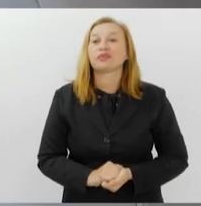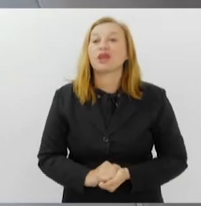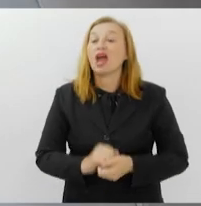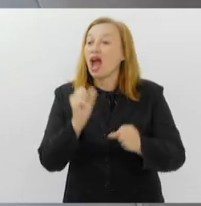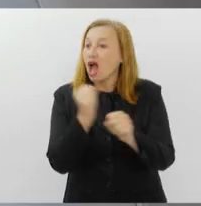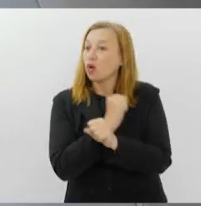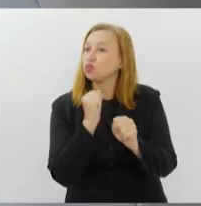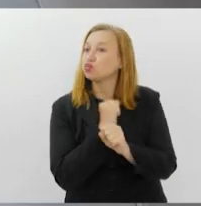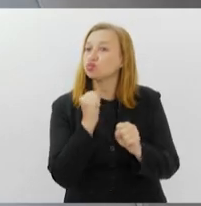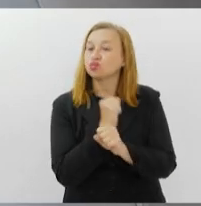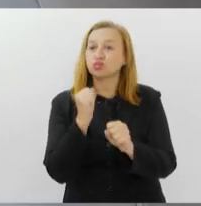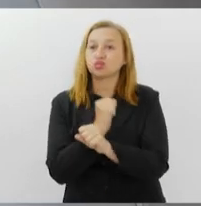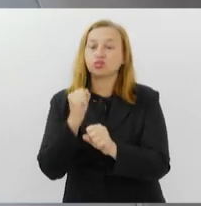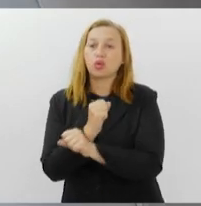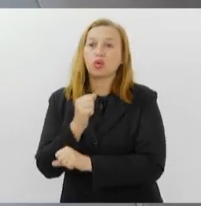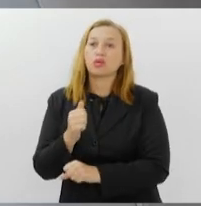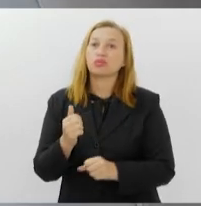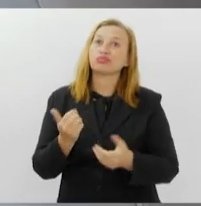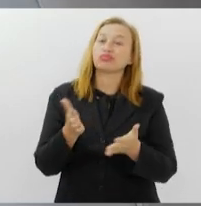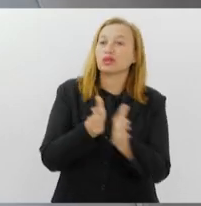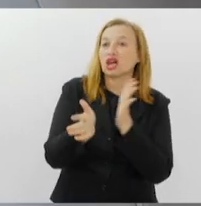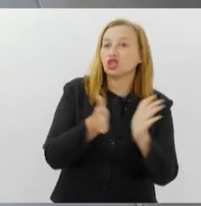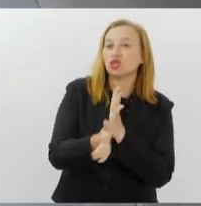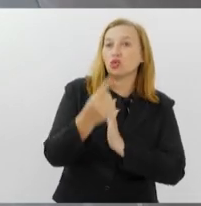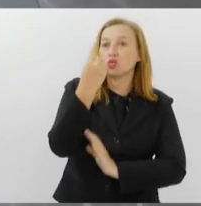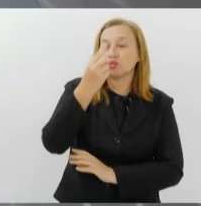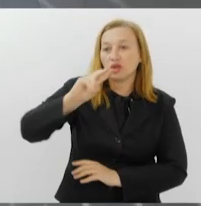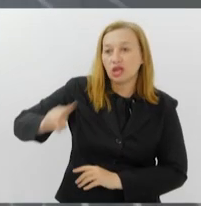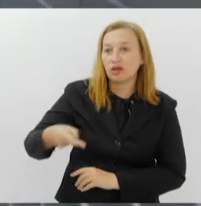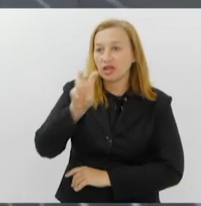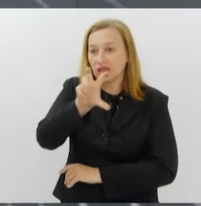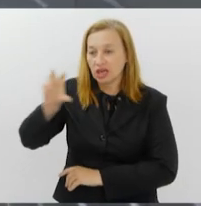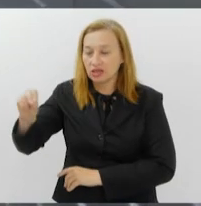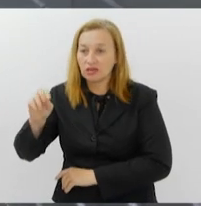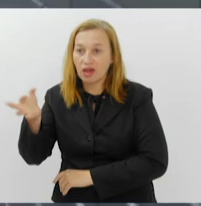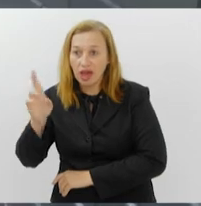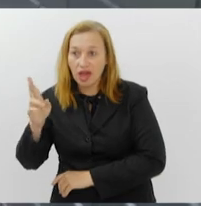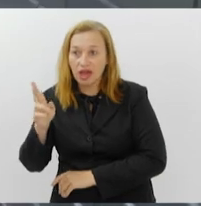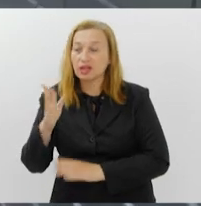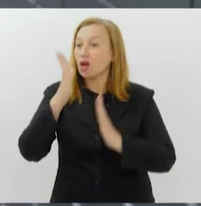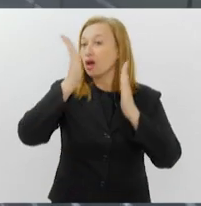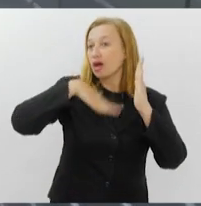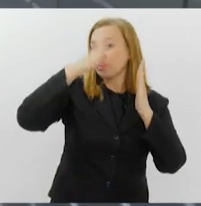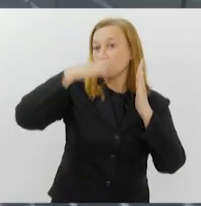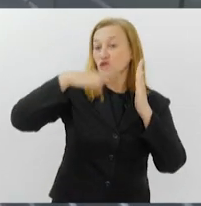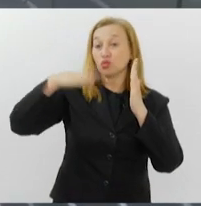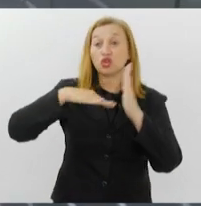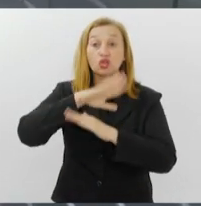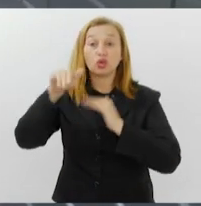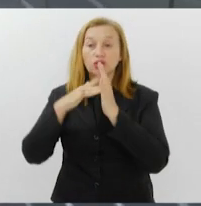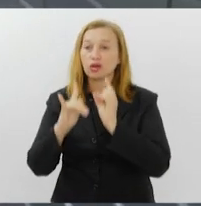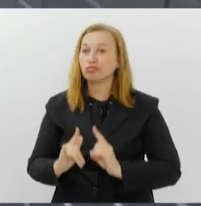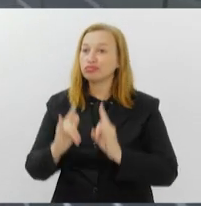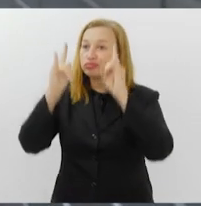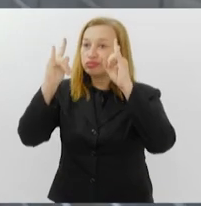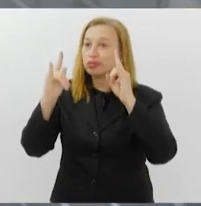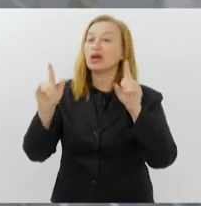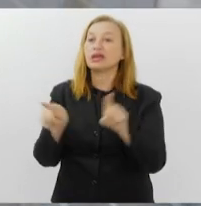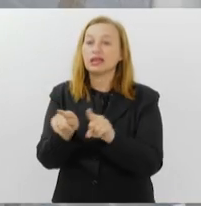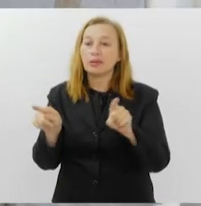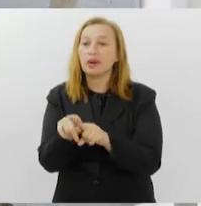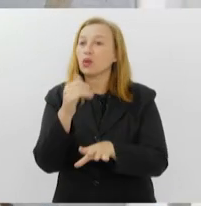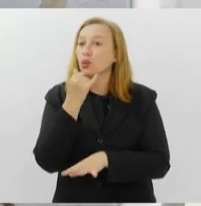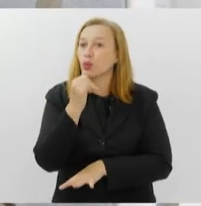obra, que custou ao Estado 1 milhão e 500 mil reais, compreendeu a pintura geral do prédio, revisão da parte elétrica